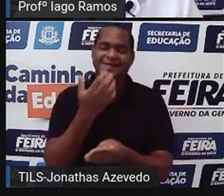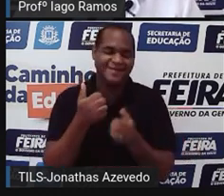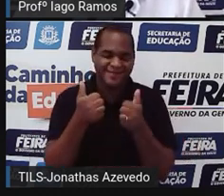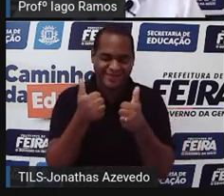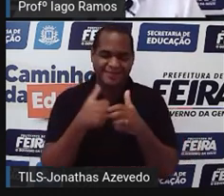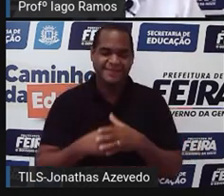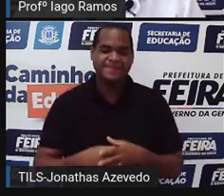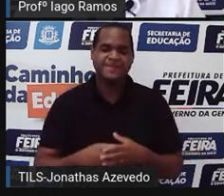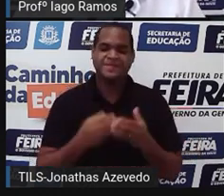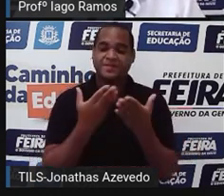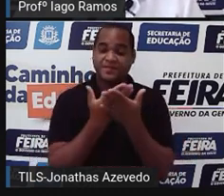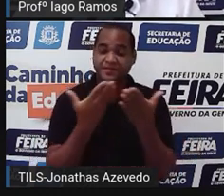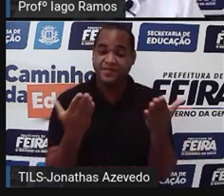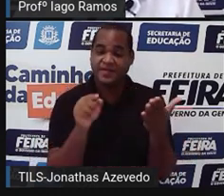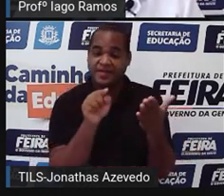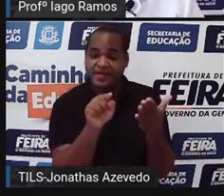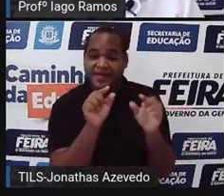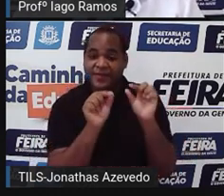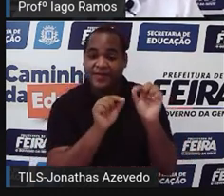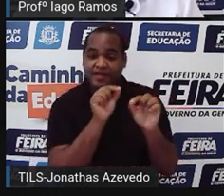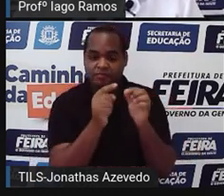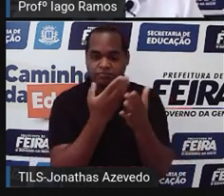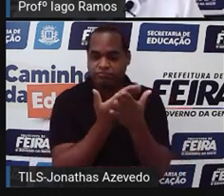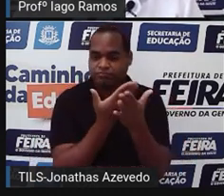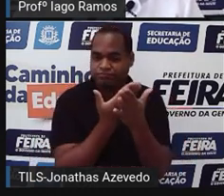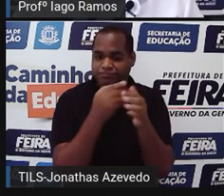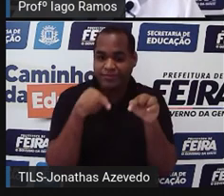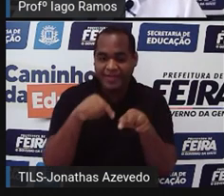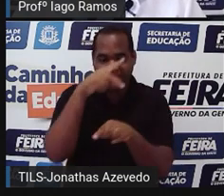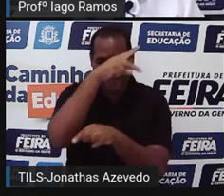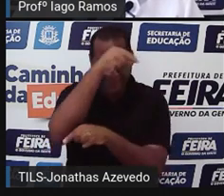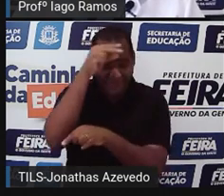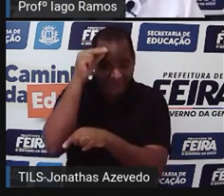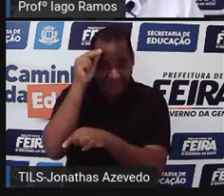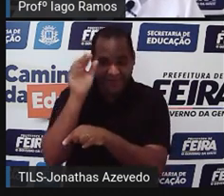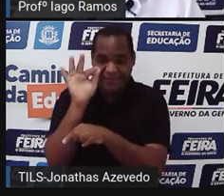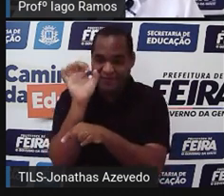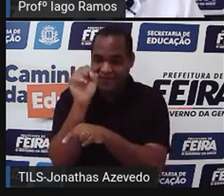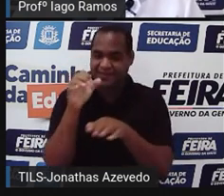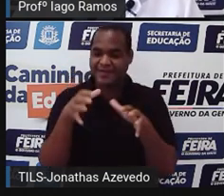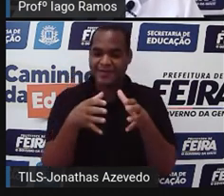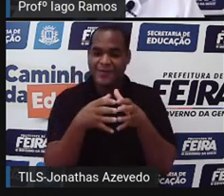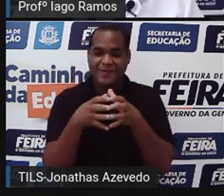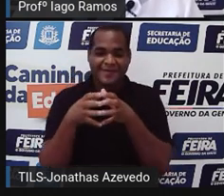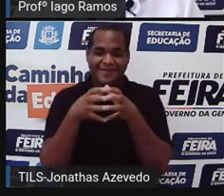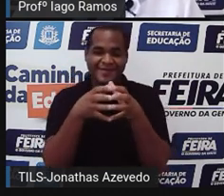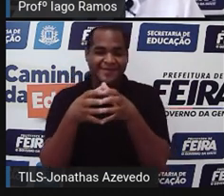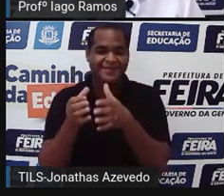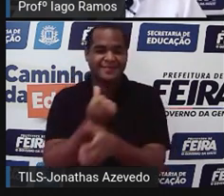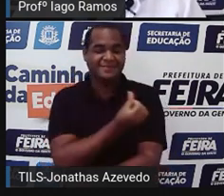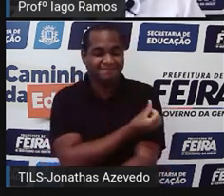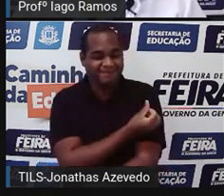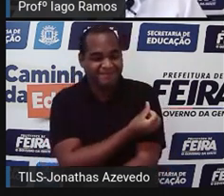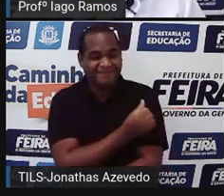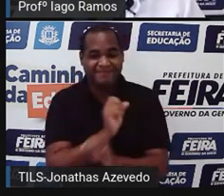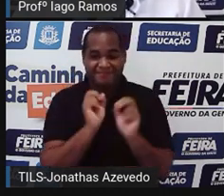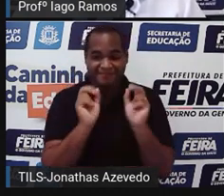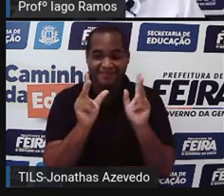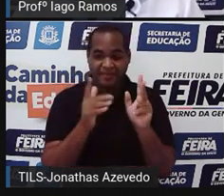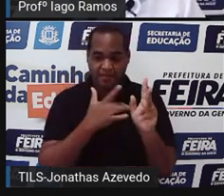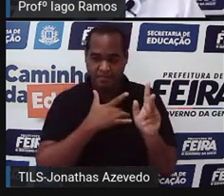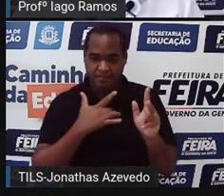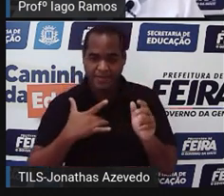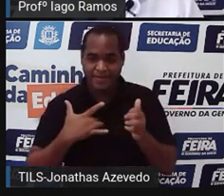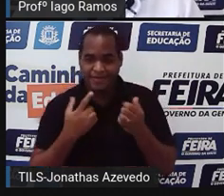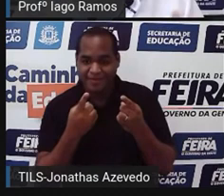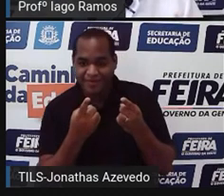para você que é estudante da nossa rede municipal de ensino das turminhas de sexto ano. Tudo bem contigo aí do